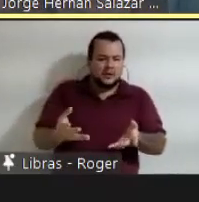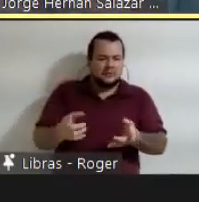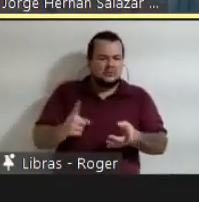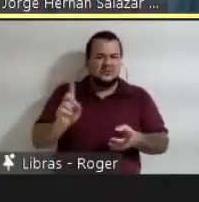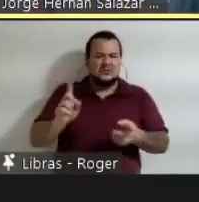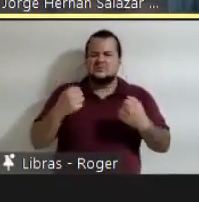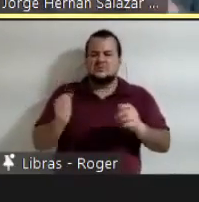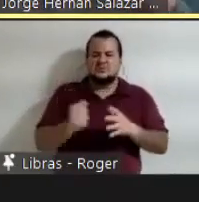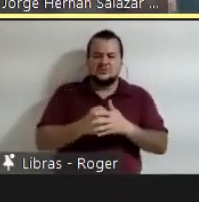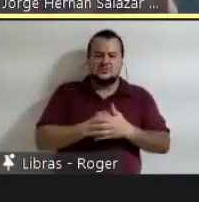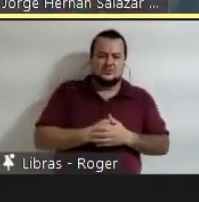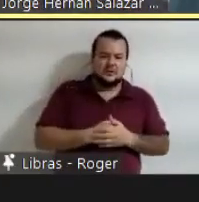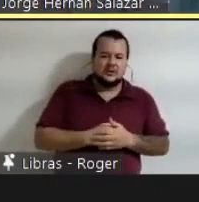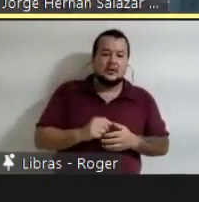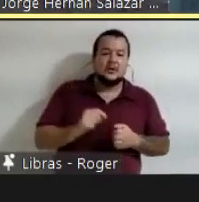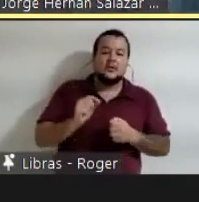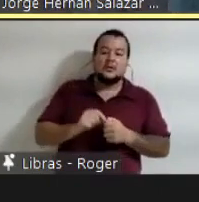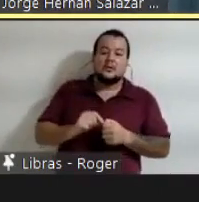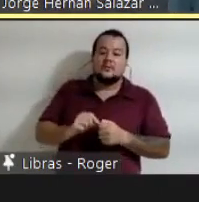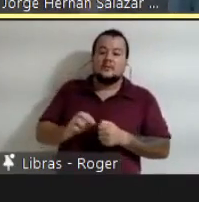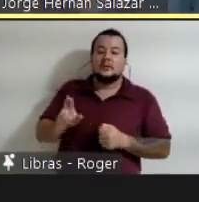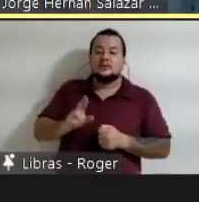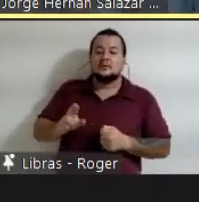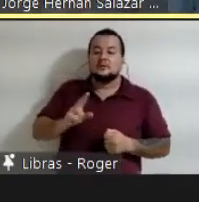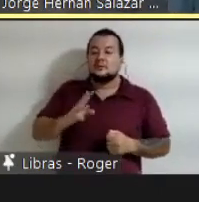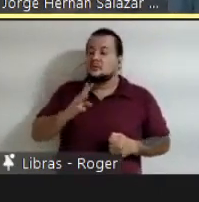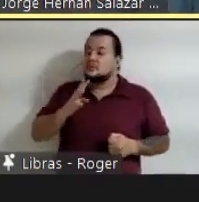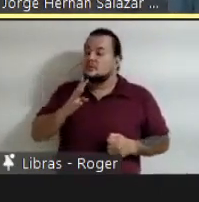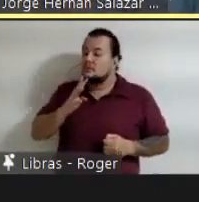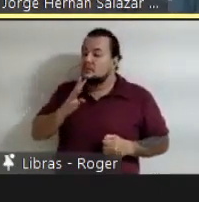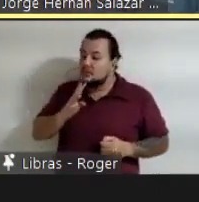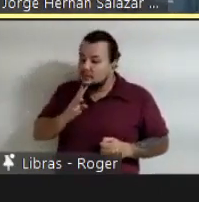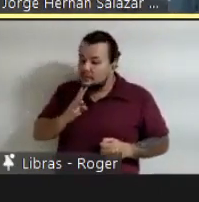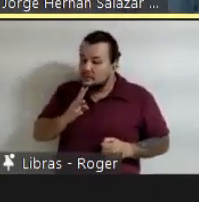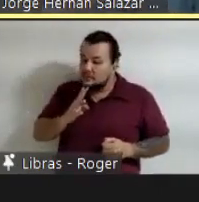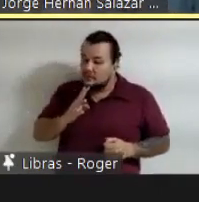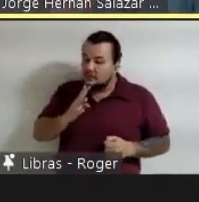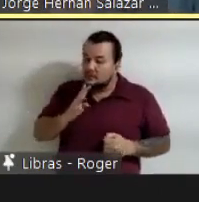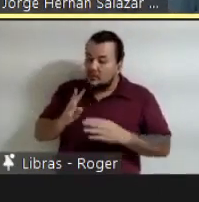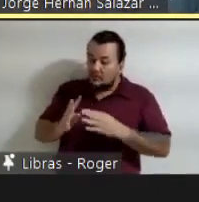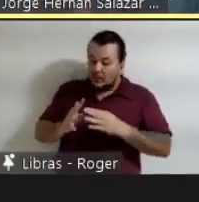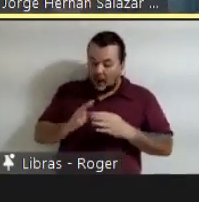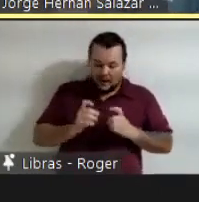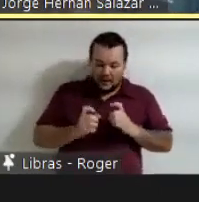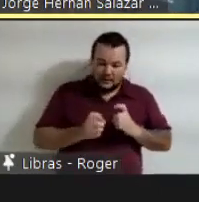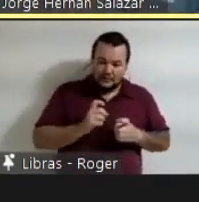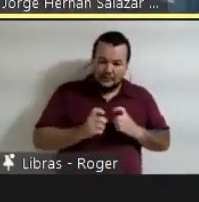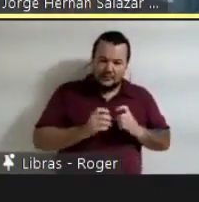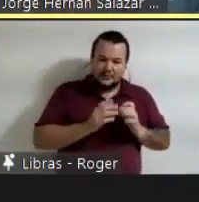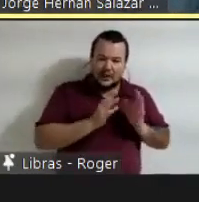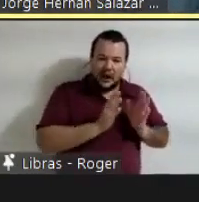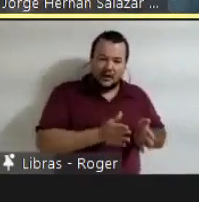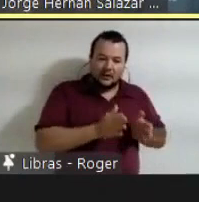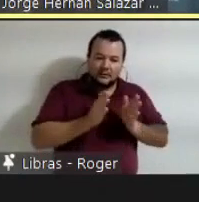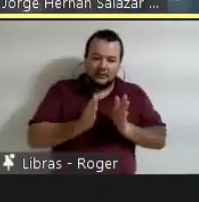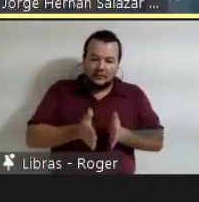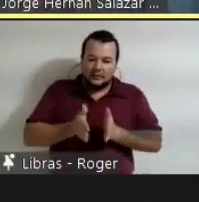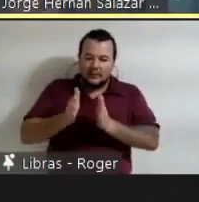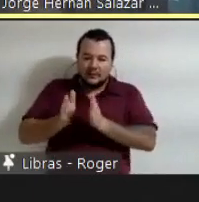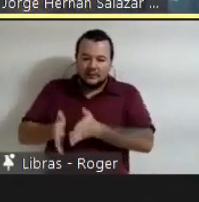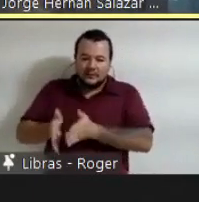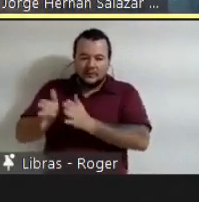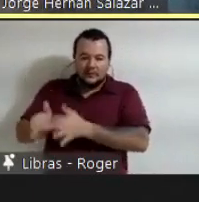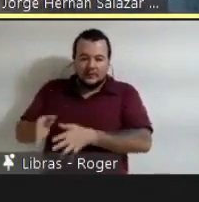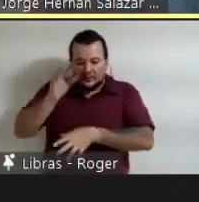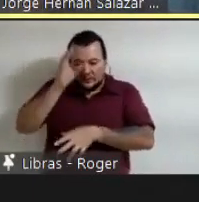conhecimento para gestionar processos de aprendizagem com estudantes verdadeiros, com gente que